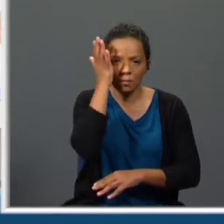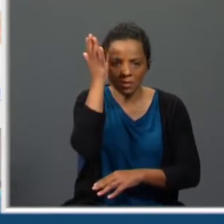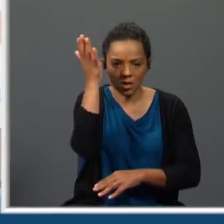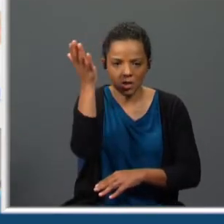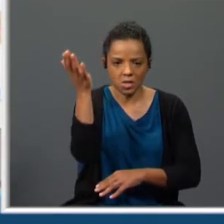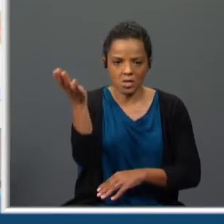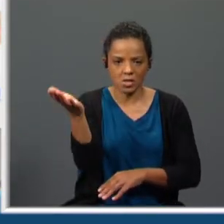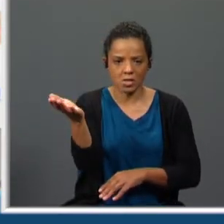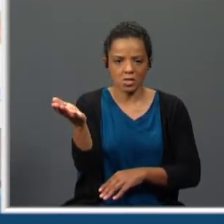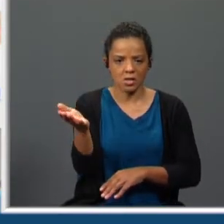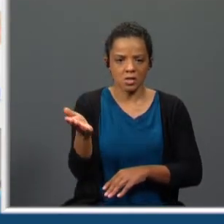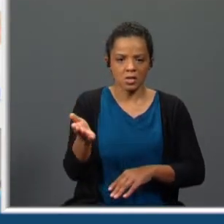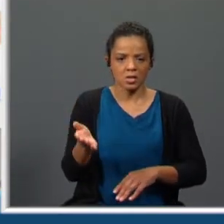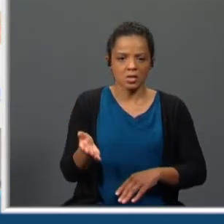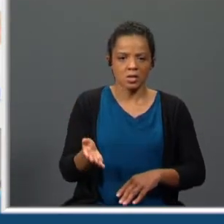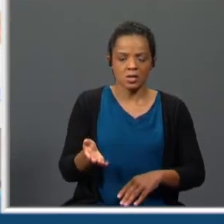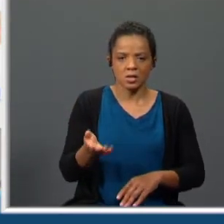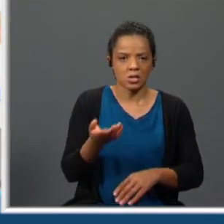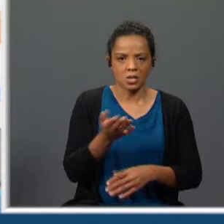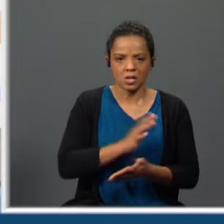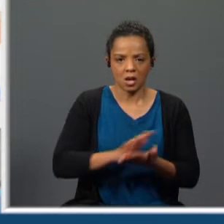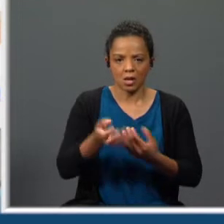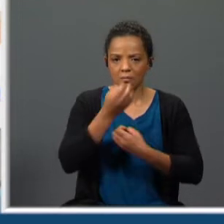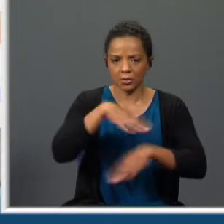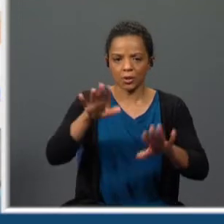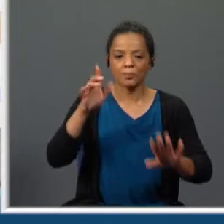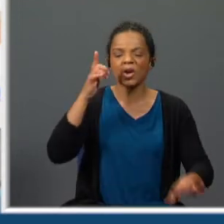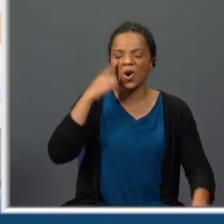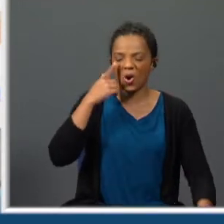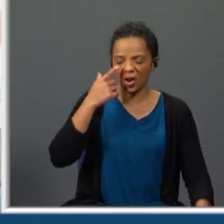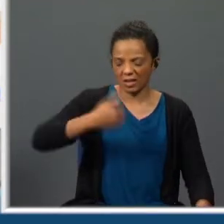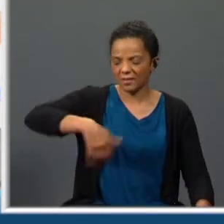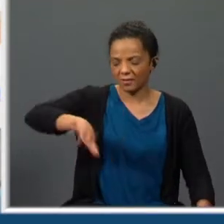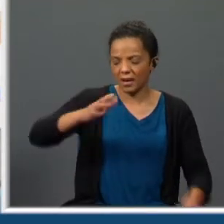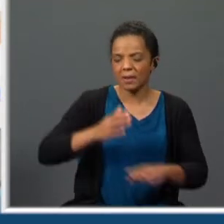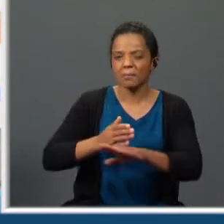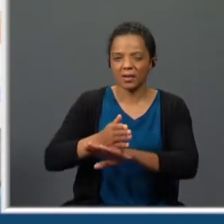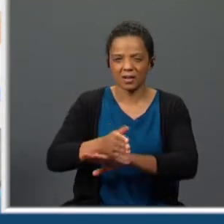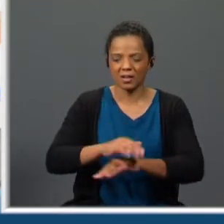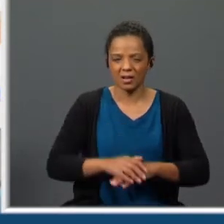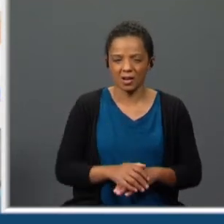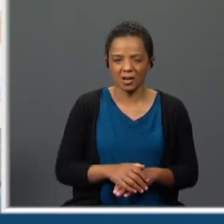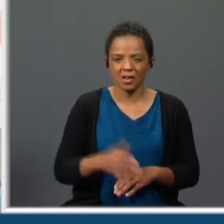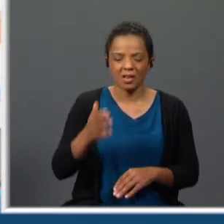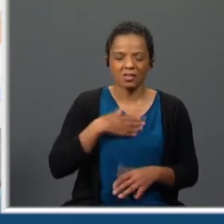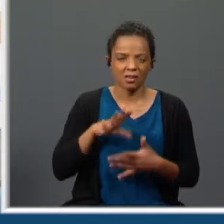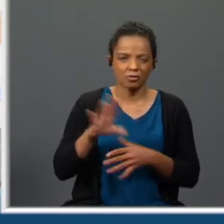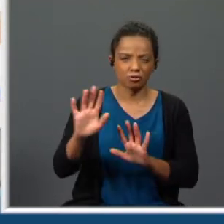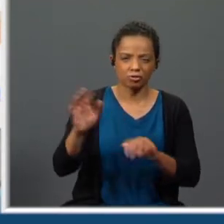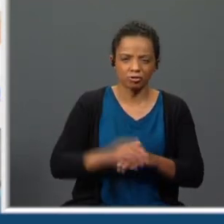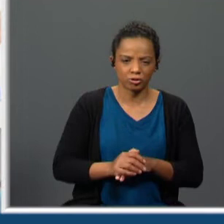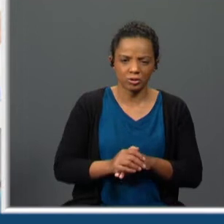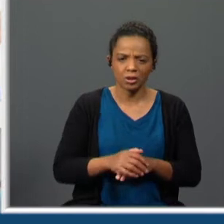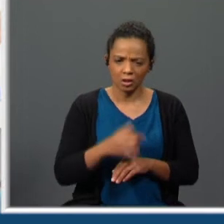nem ponto se me perdeu ora vai lá embarcar não estes importunando pois